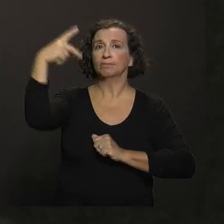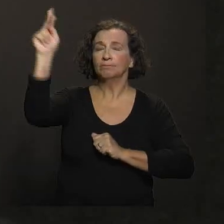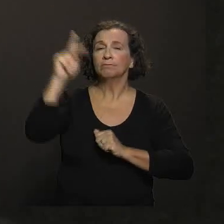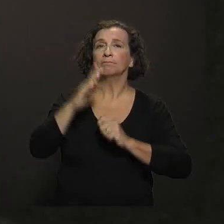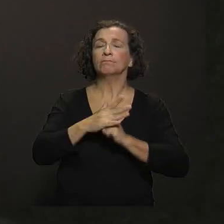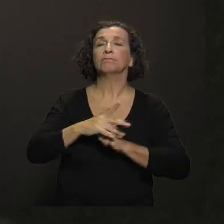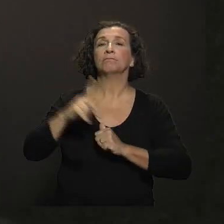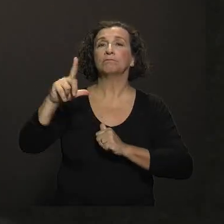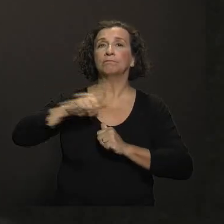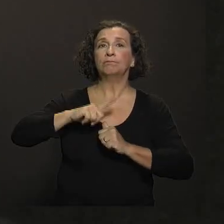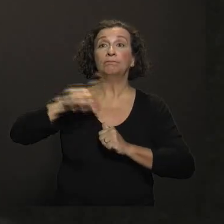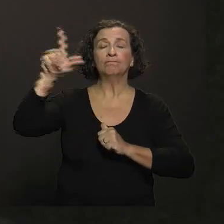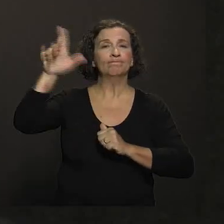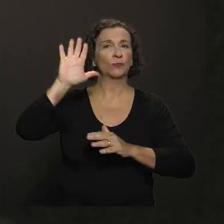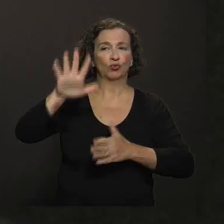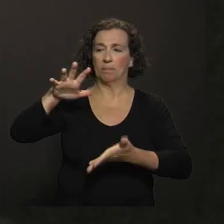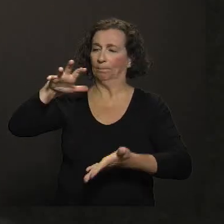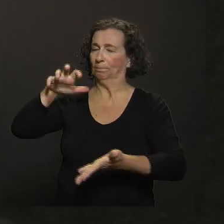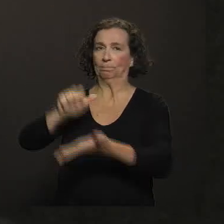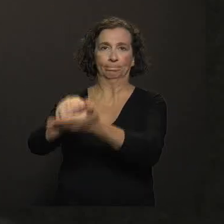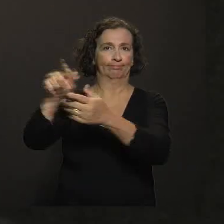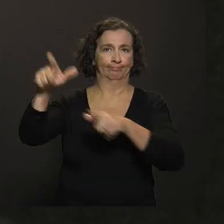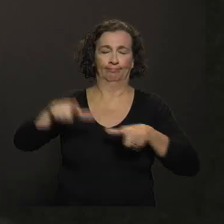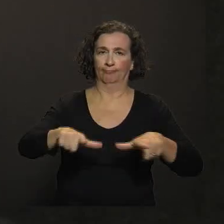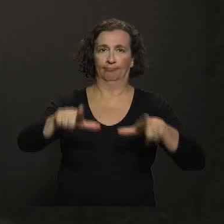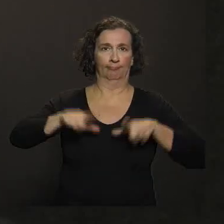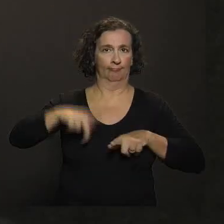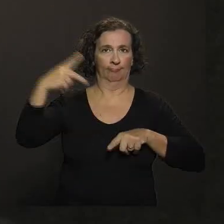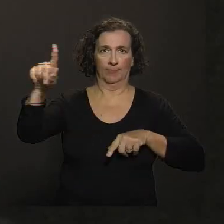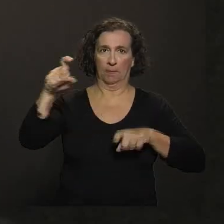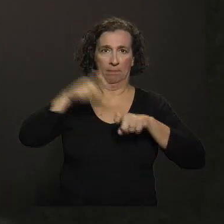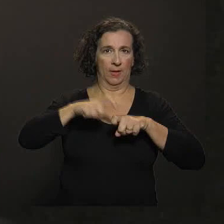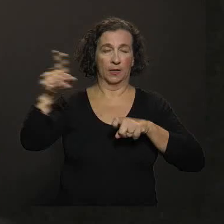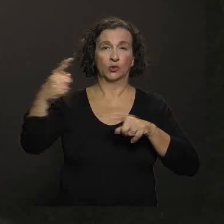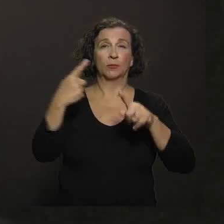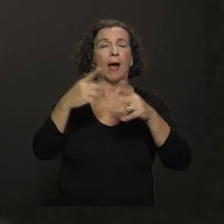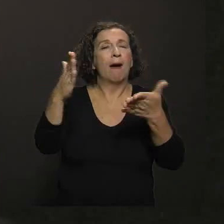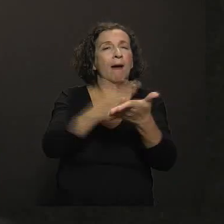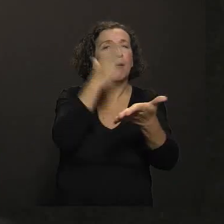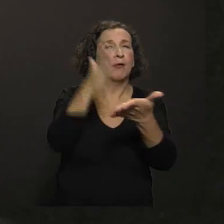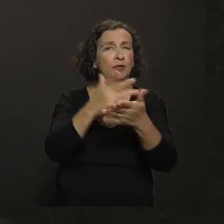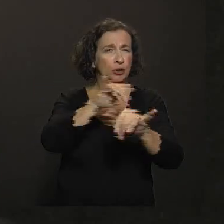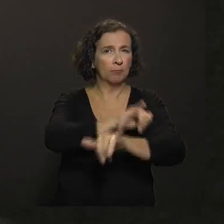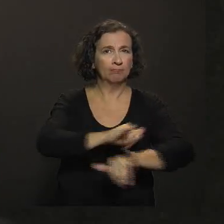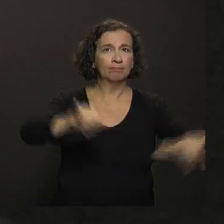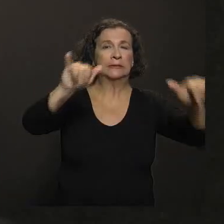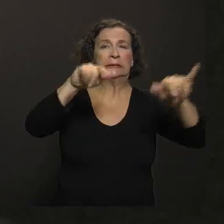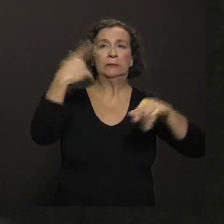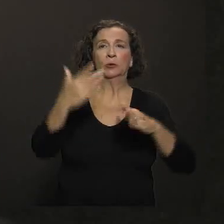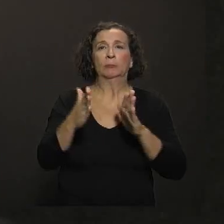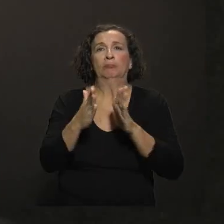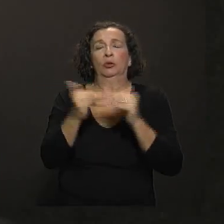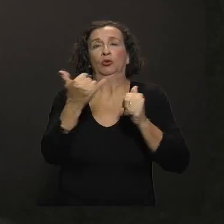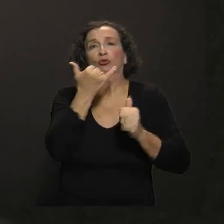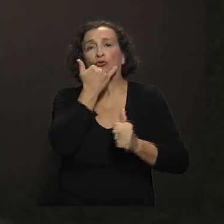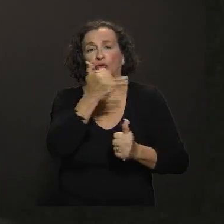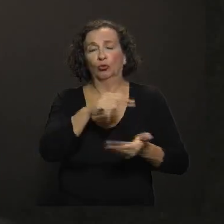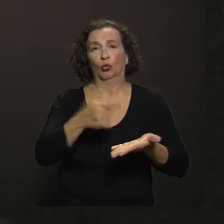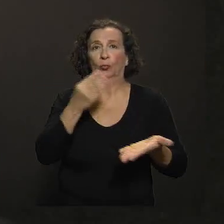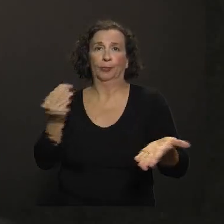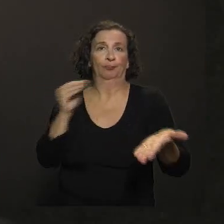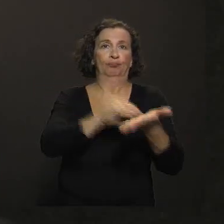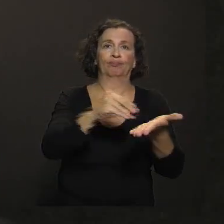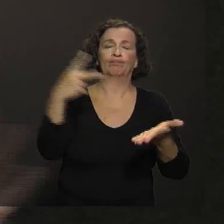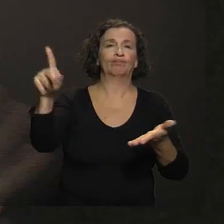o registro dele de médico caçado na Inglaterra. A revista que ele publicou, que foi a Lancet, depois se retratou e disse que